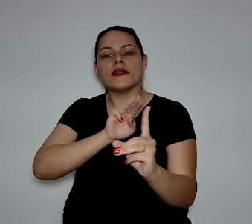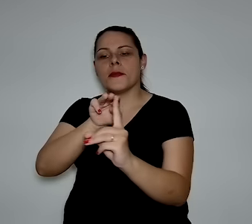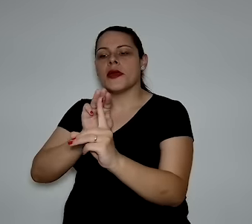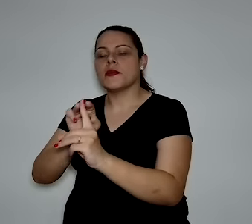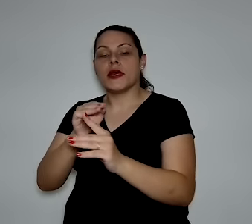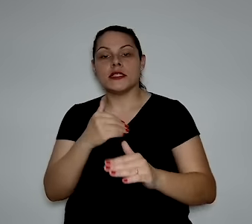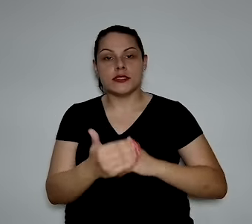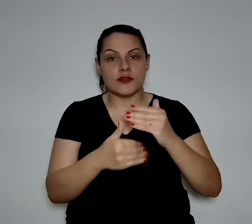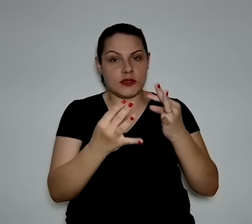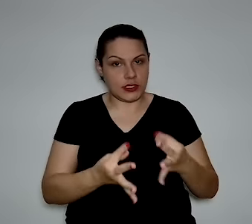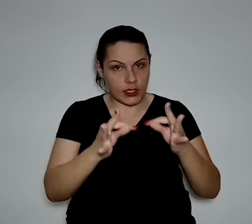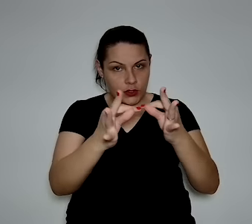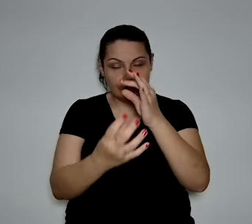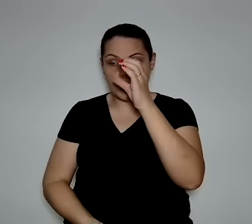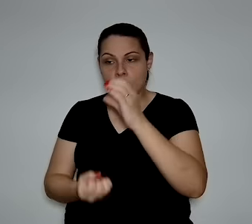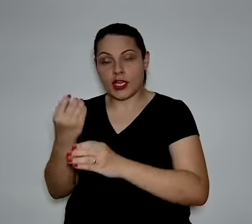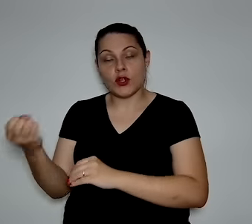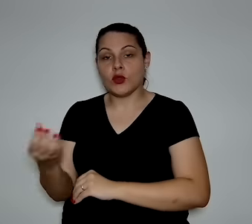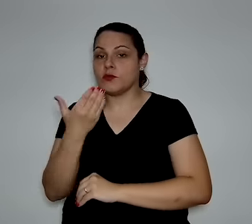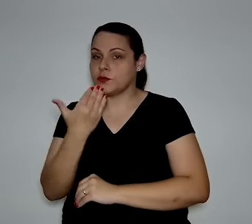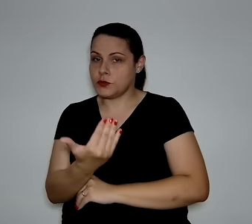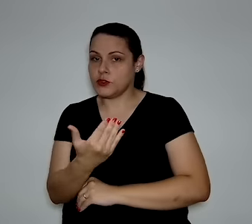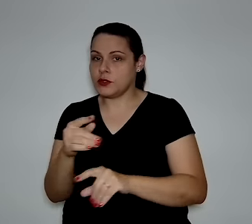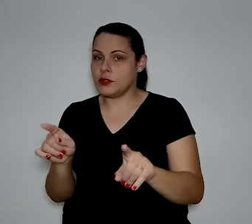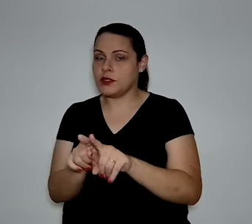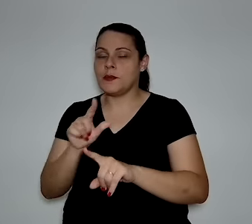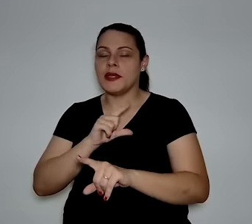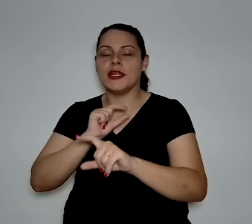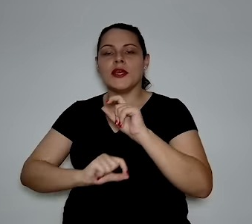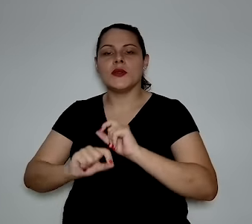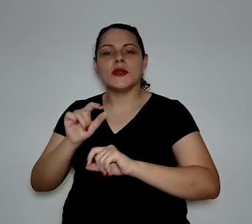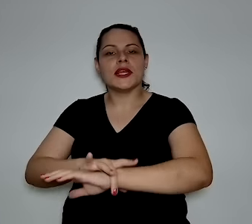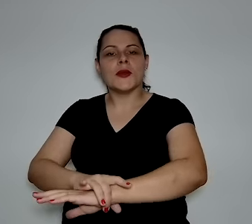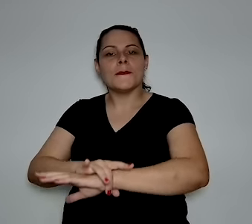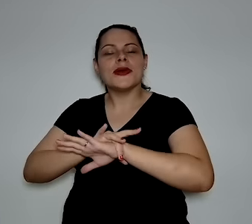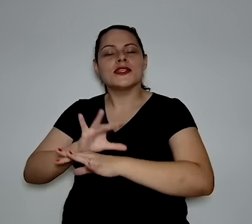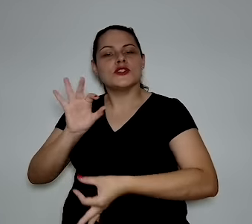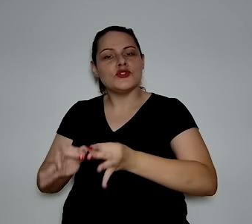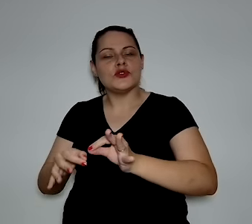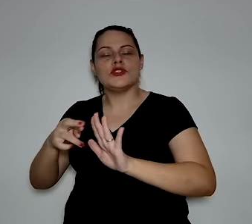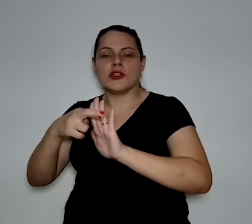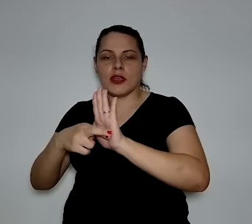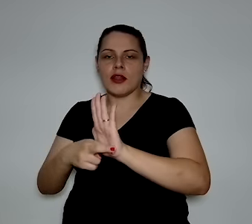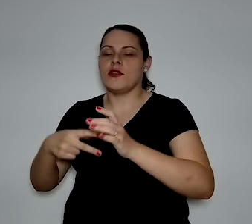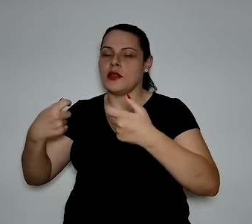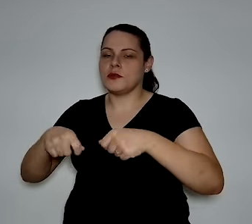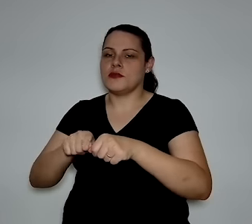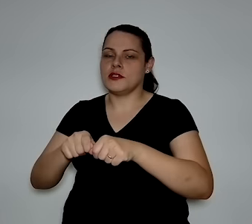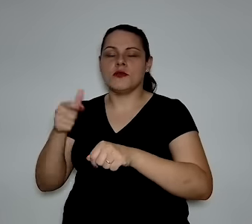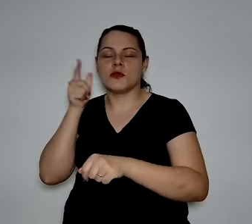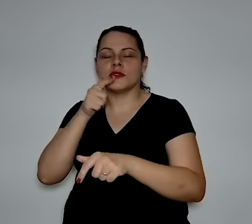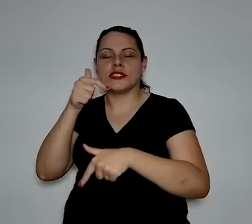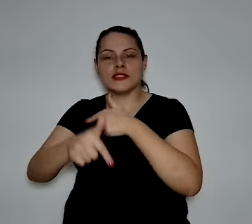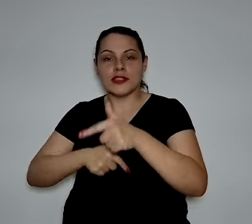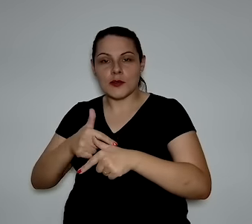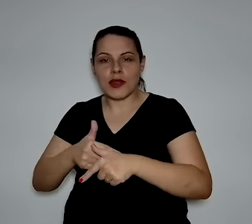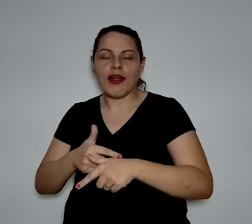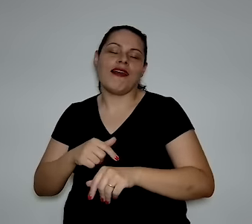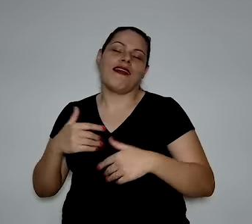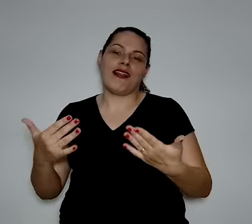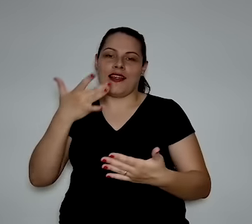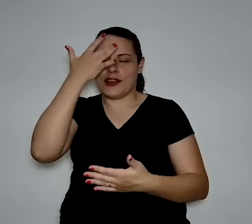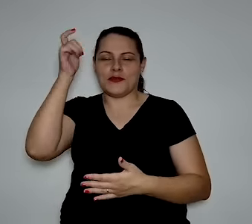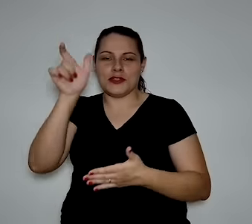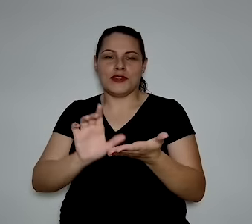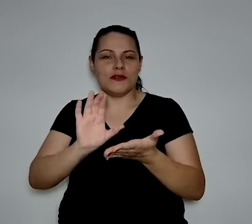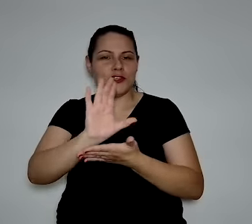desenvolvendo tecnologia, criando essas demandas e, acima de tudo, tendo a segurança jurídica e regulatória implementada, eu acho que